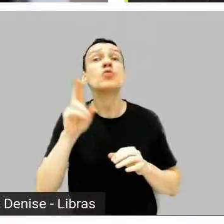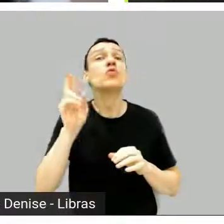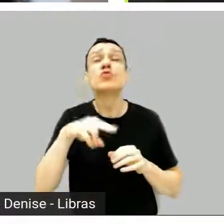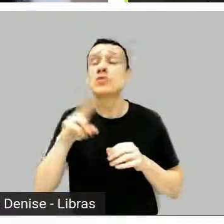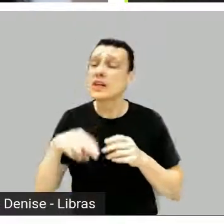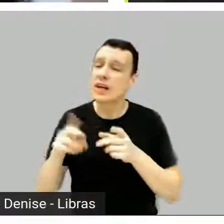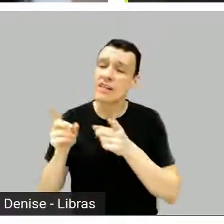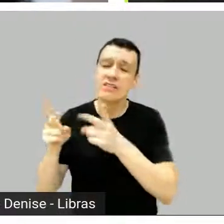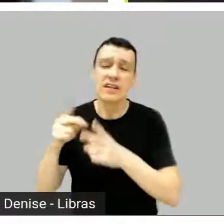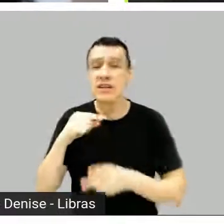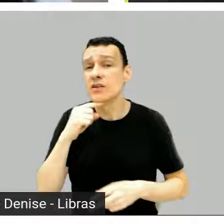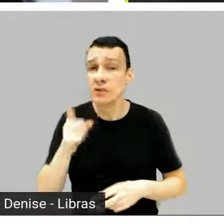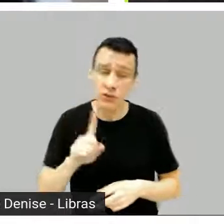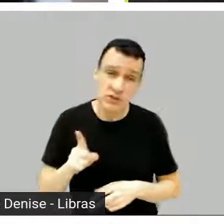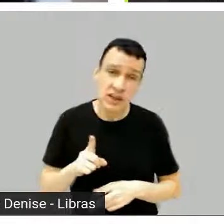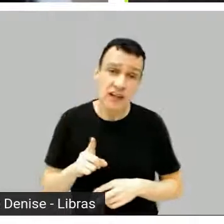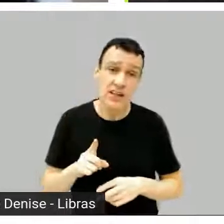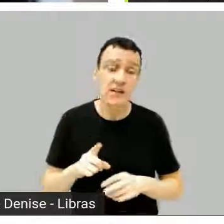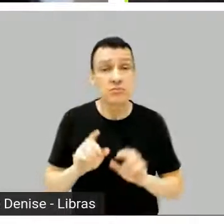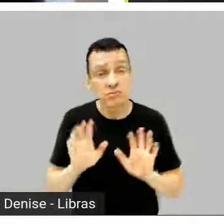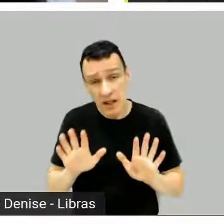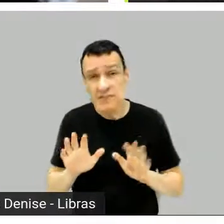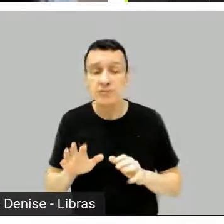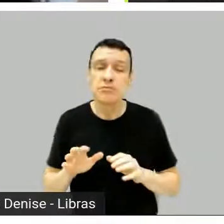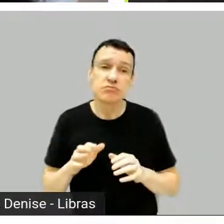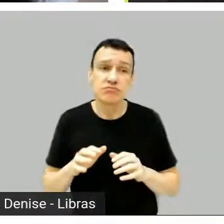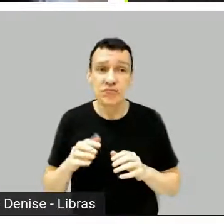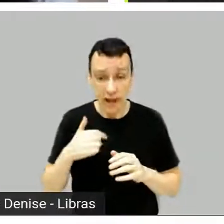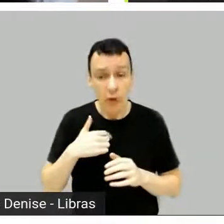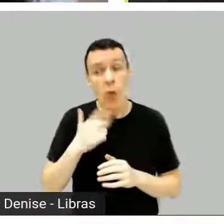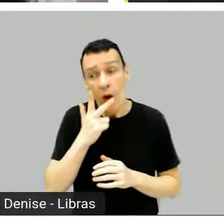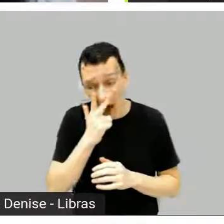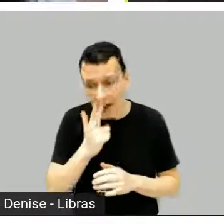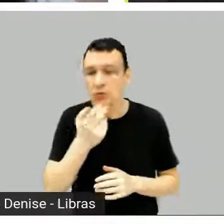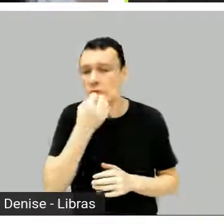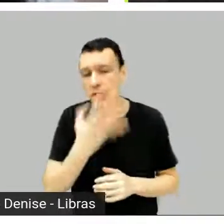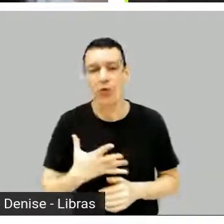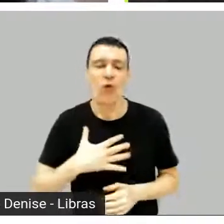Mas, eu acho que é melhor fazer aquela que você acredita do que